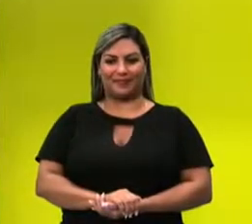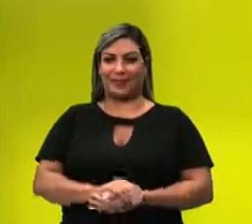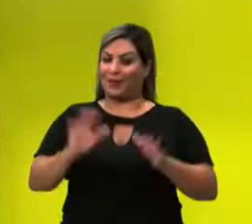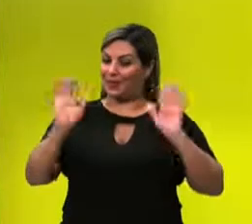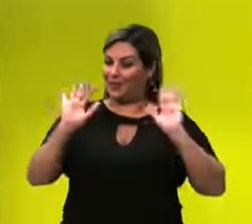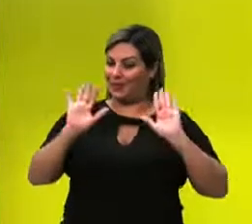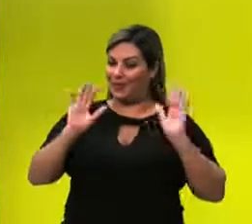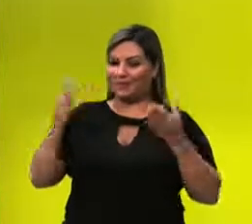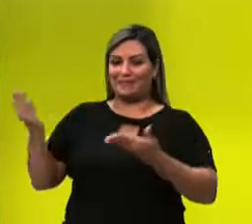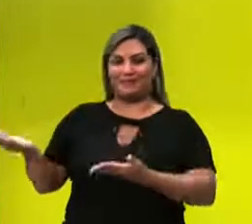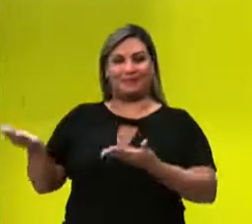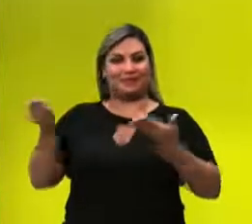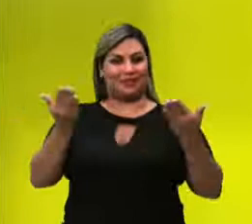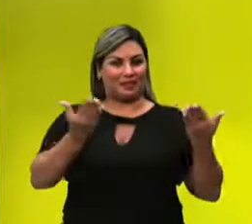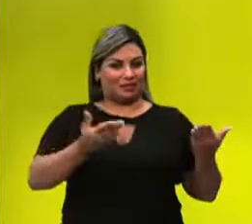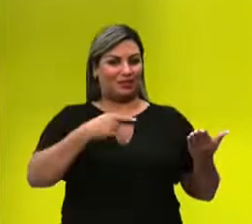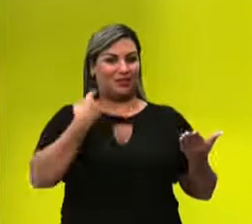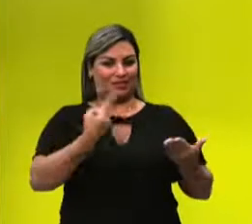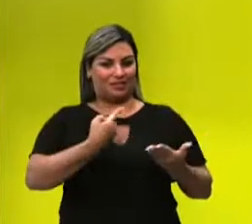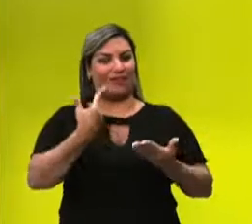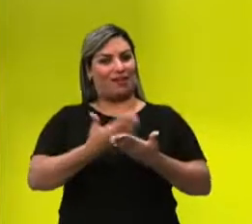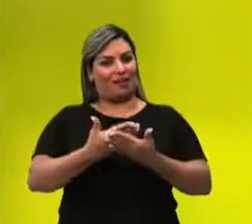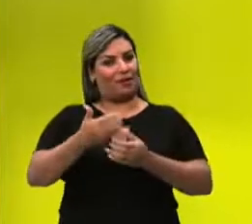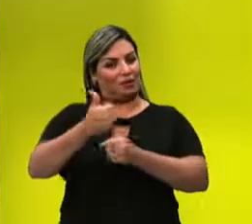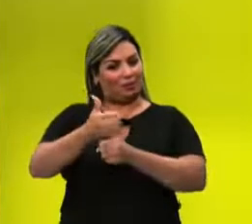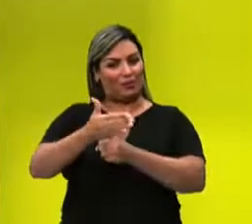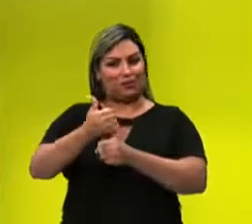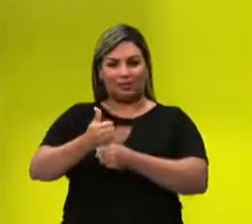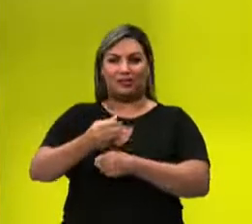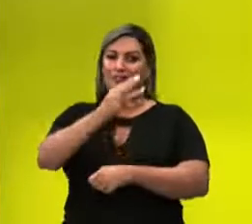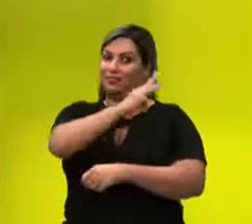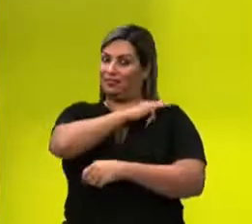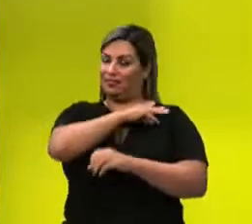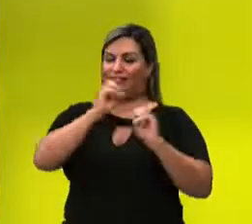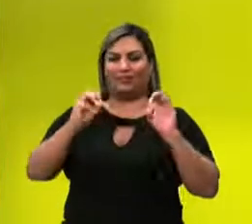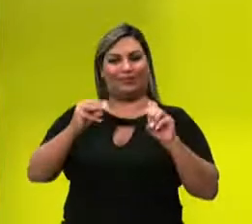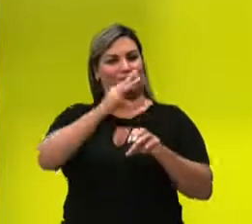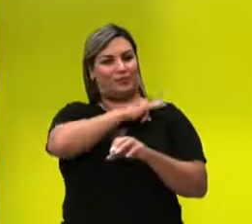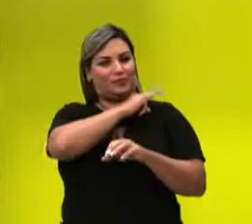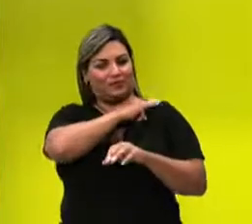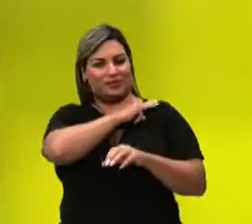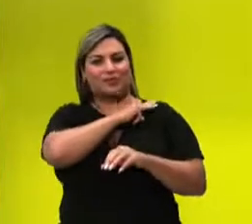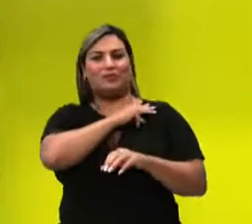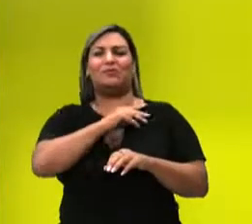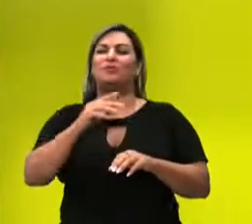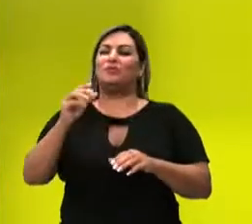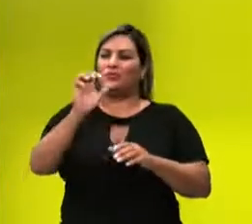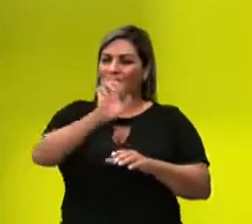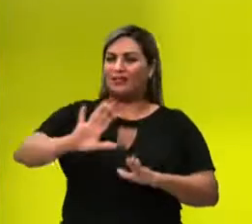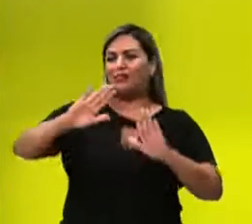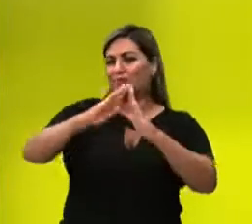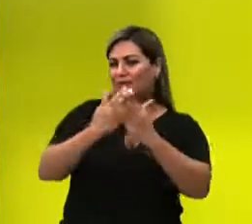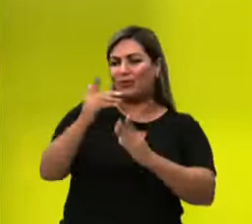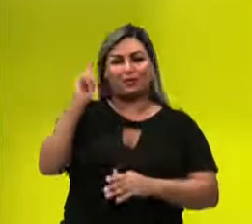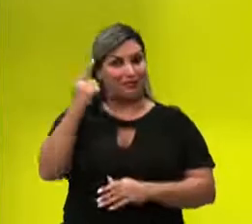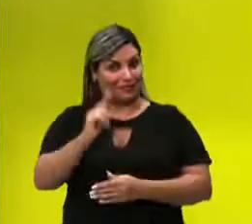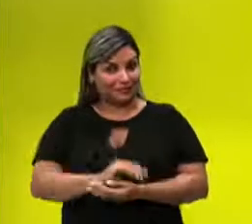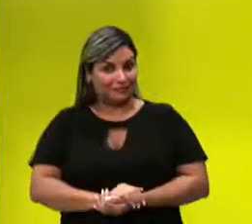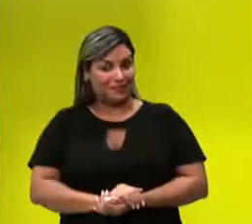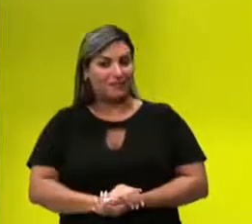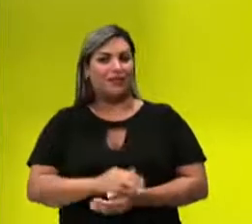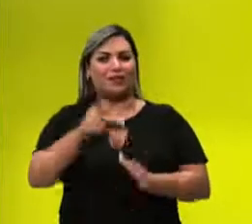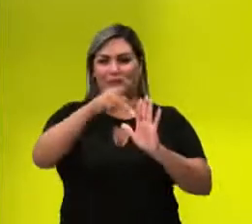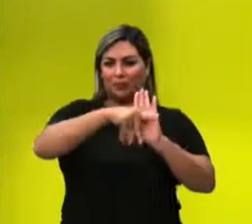Olá, sejam bem-vindos a nossa aula de Biologia para a terceira série do Ensino Médio da Rede Estadual de Goiás.